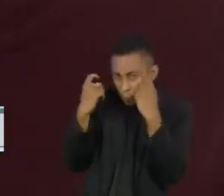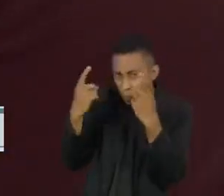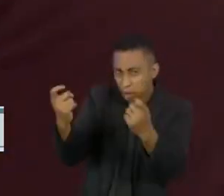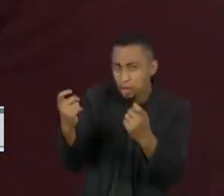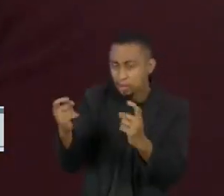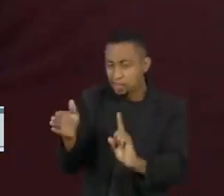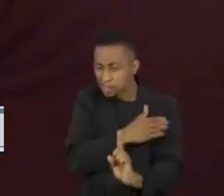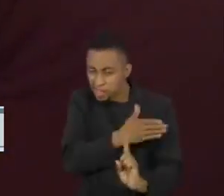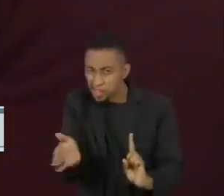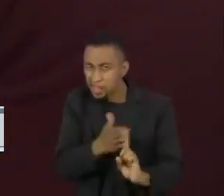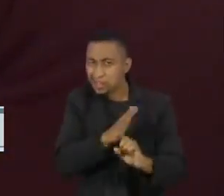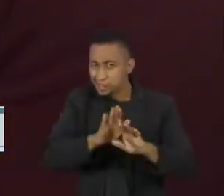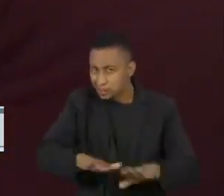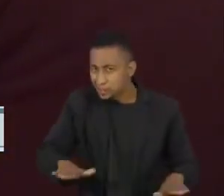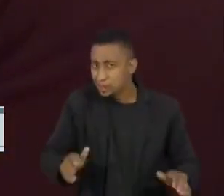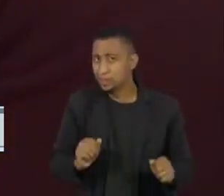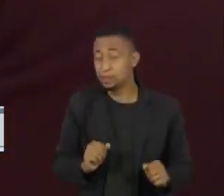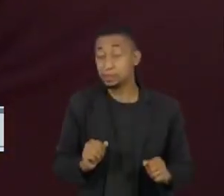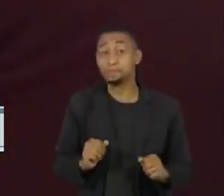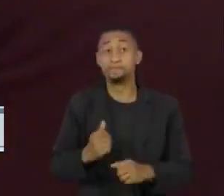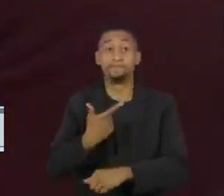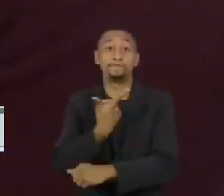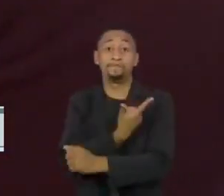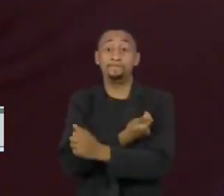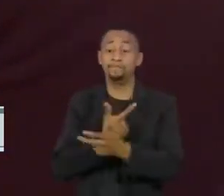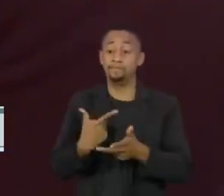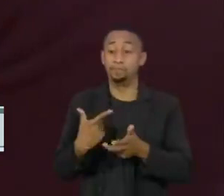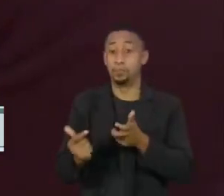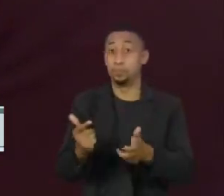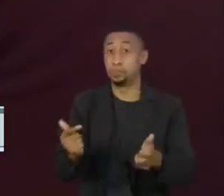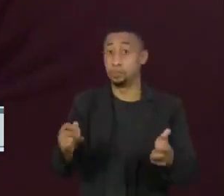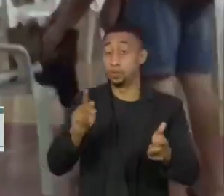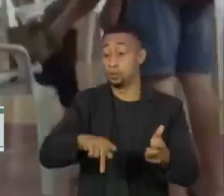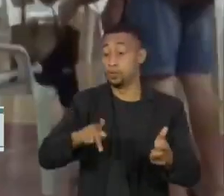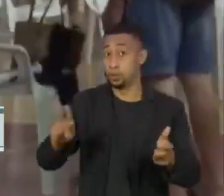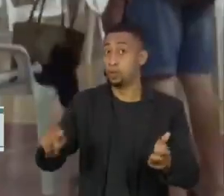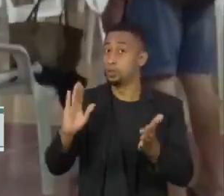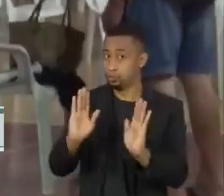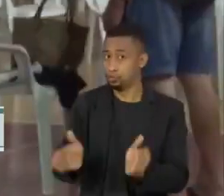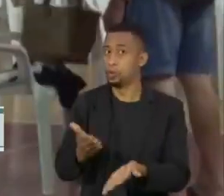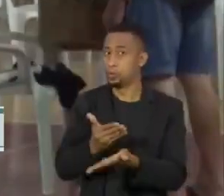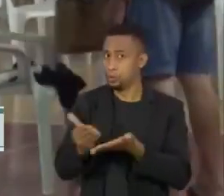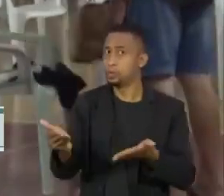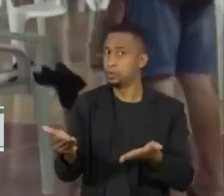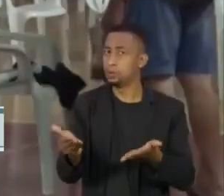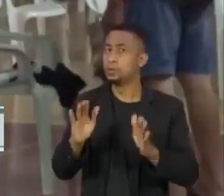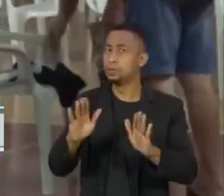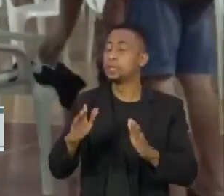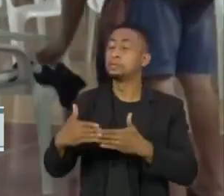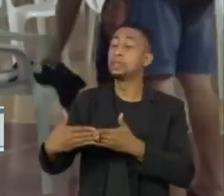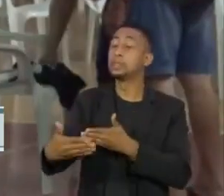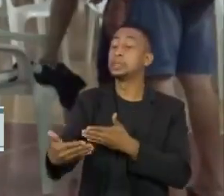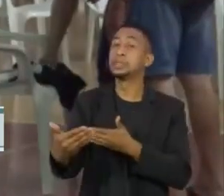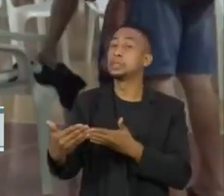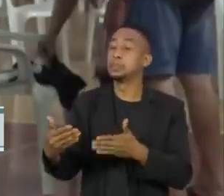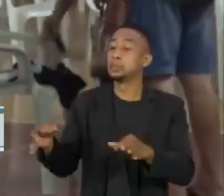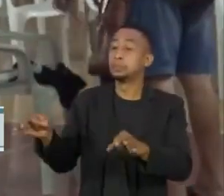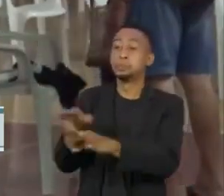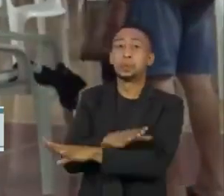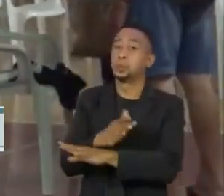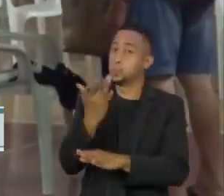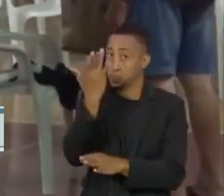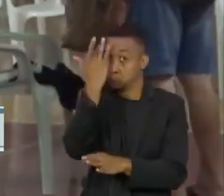A vacinação de professores em todo o país já começou, sem previsão de imunizar todos os docentes e os profissionais da